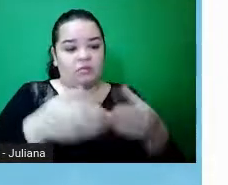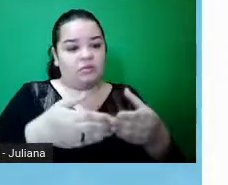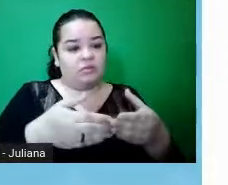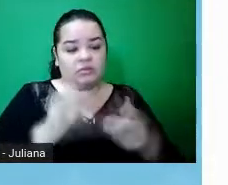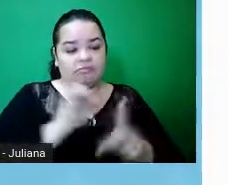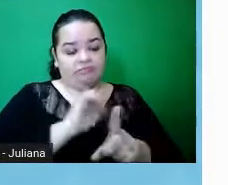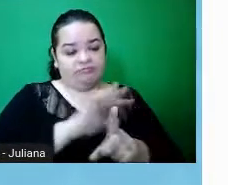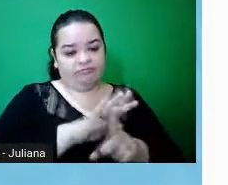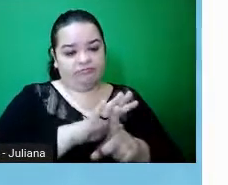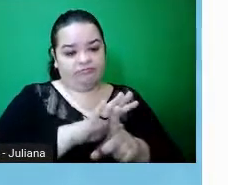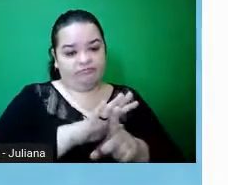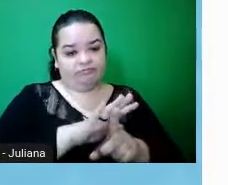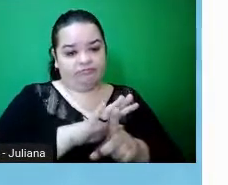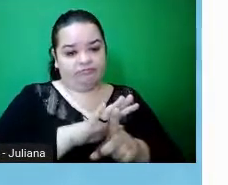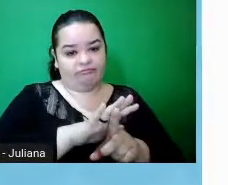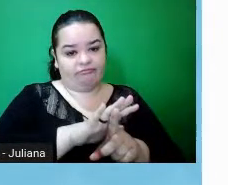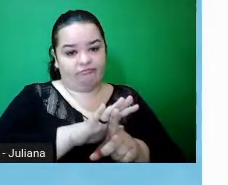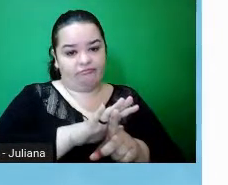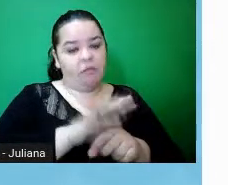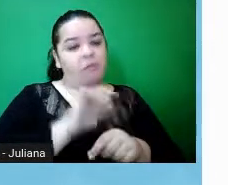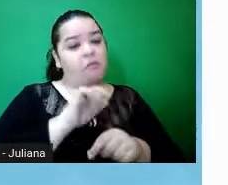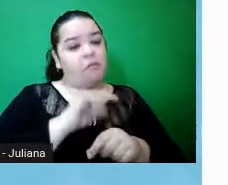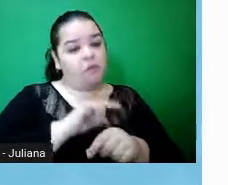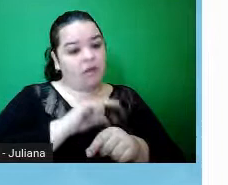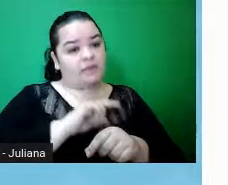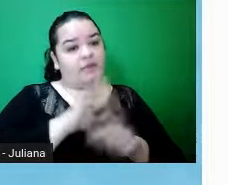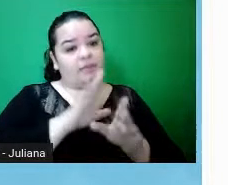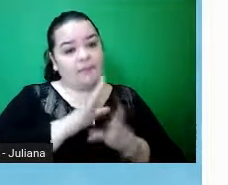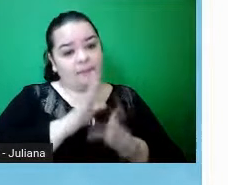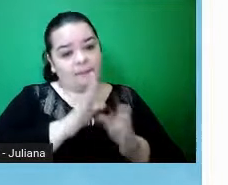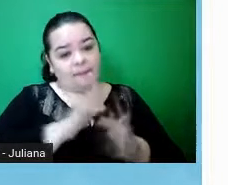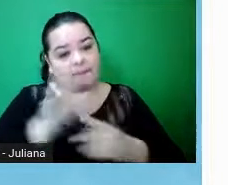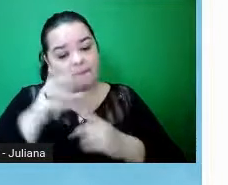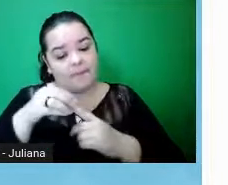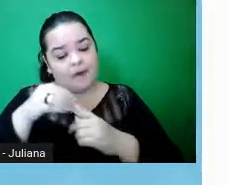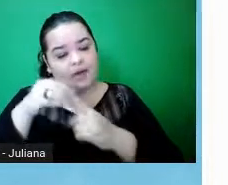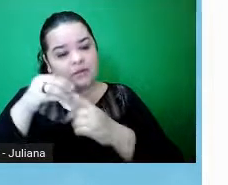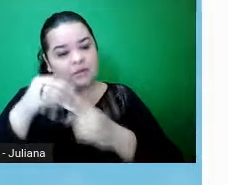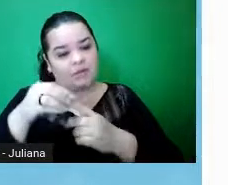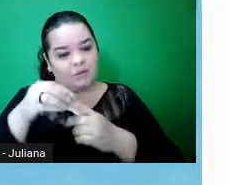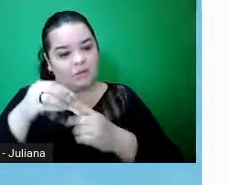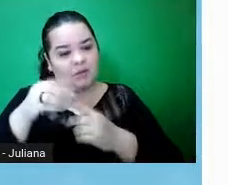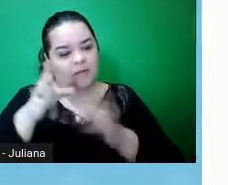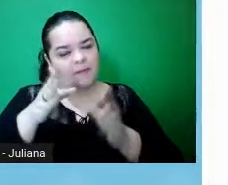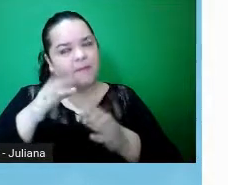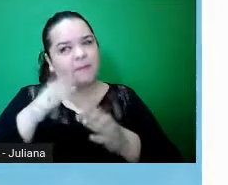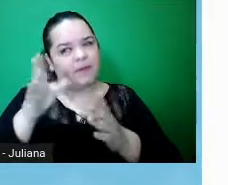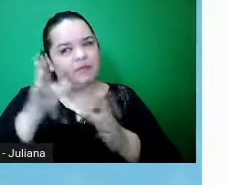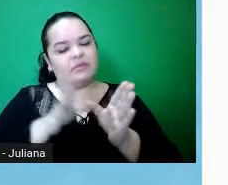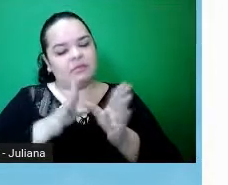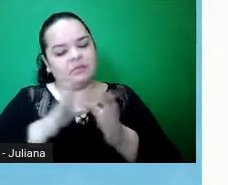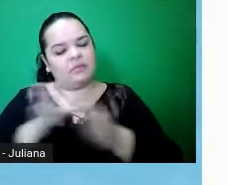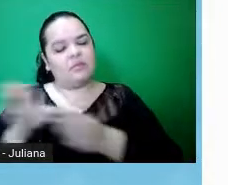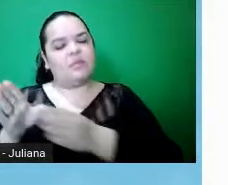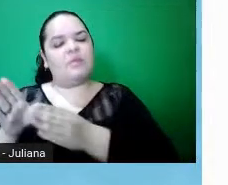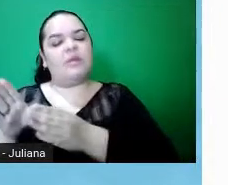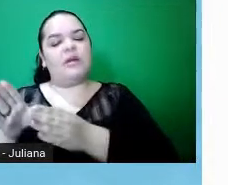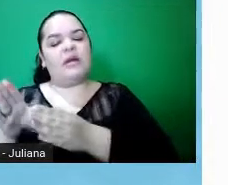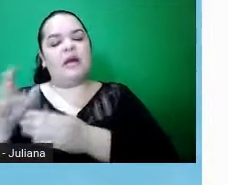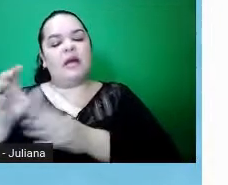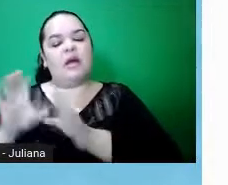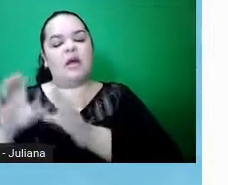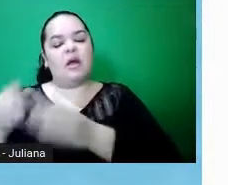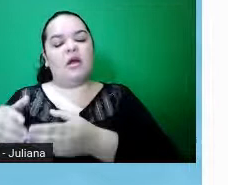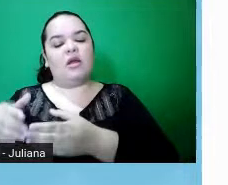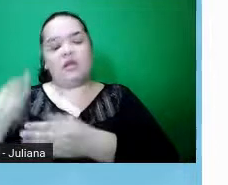UFPEL, mas aqui na UFPEL, em geral, eles têm sido direcionados prioritariamente, não somente, tá, mas prioritariamente para o comitê de ética em